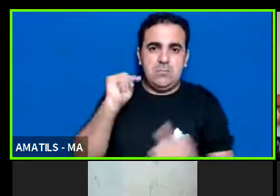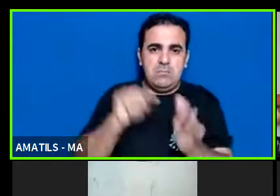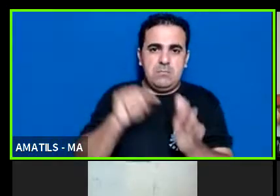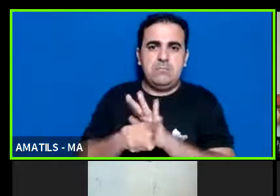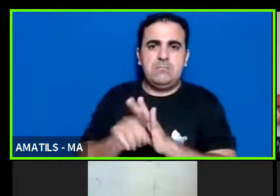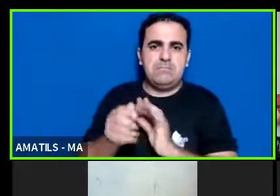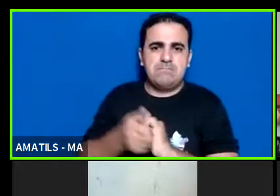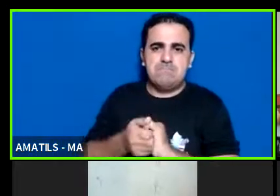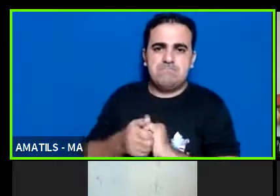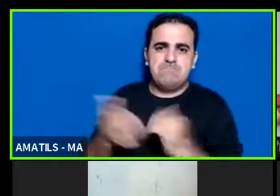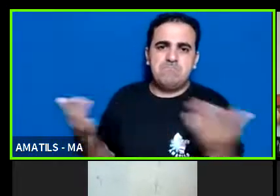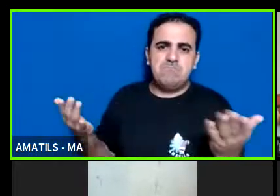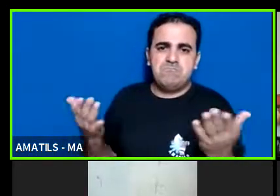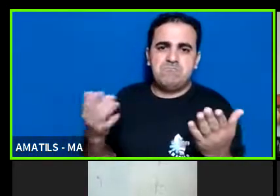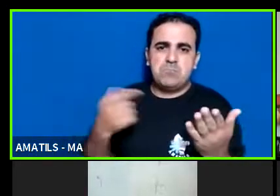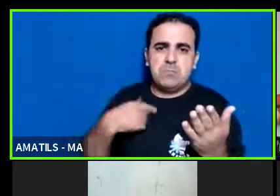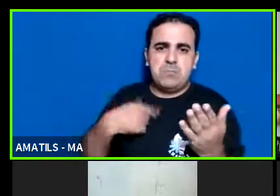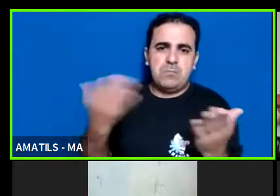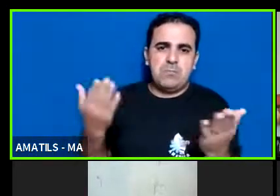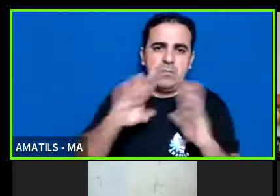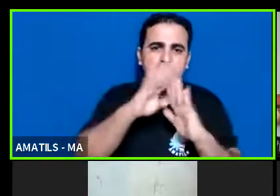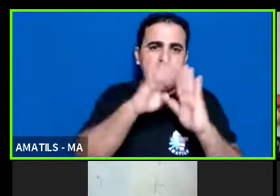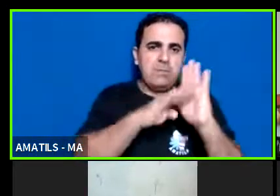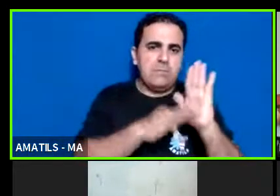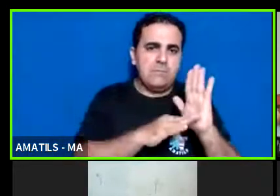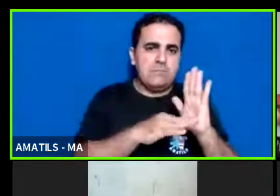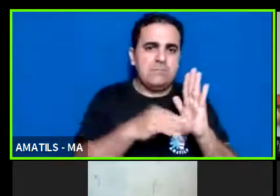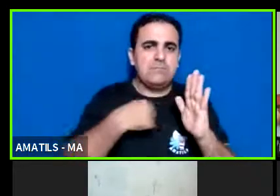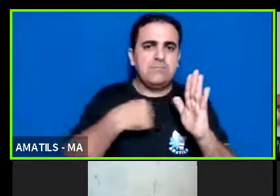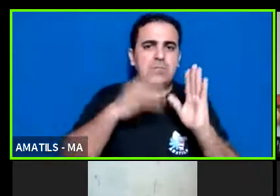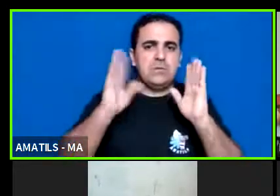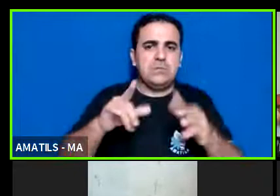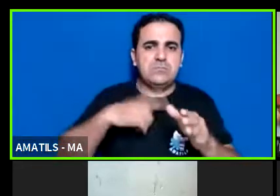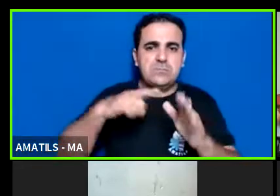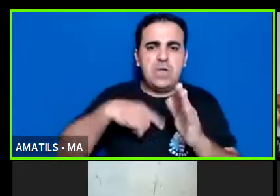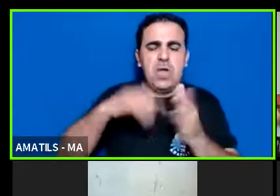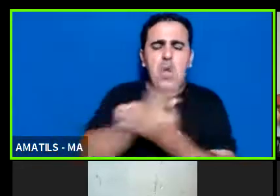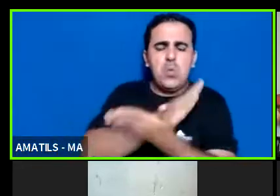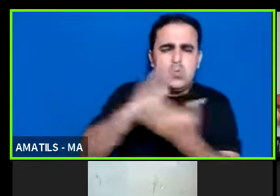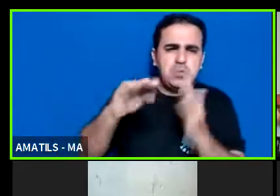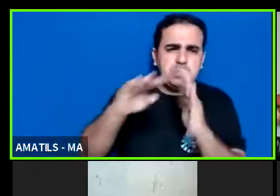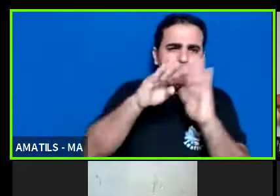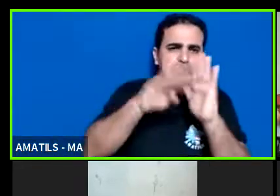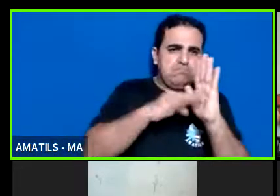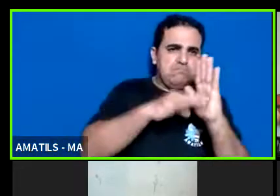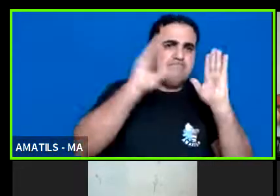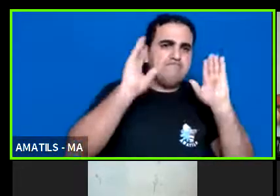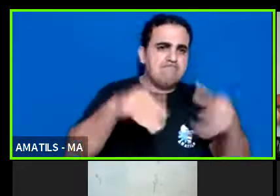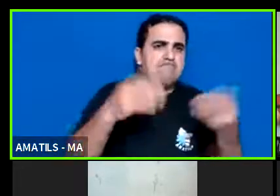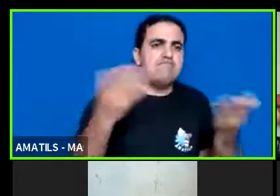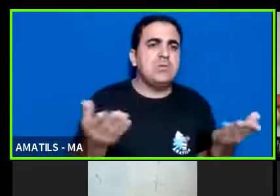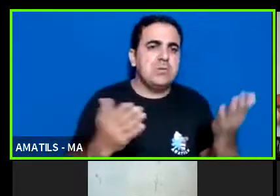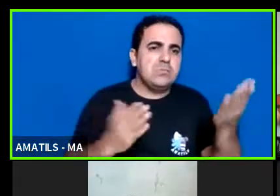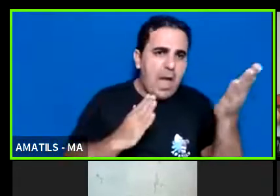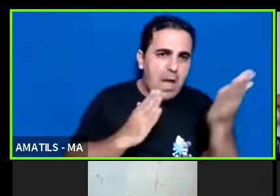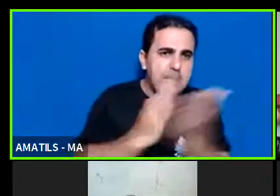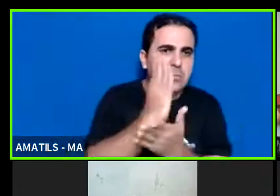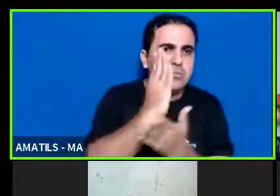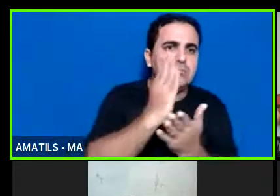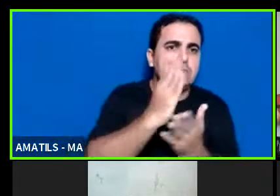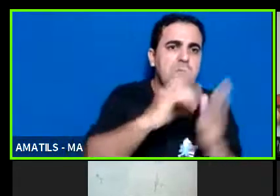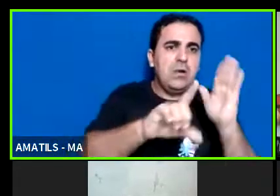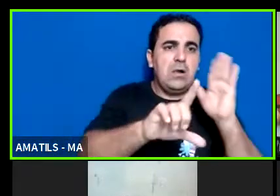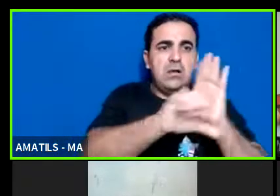eu sou projetista já há algum tempo e tenho alguns projetos contemplados não só na lei